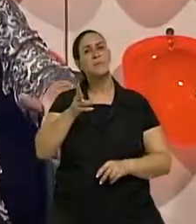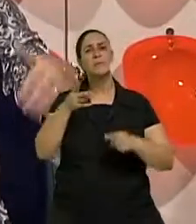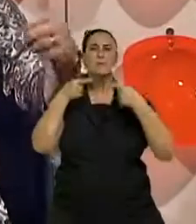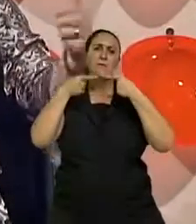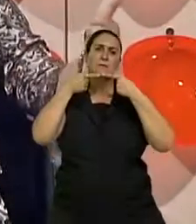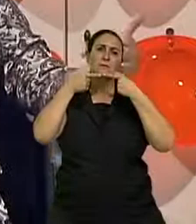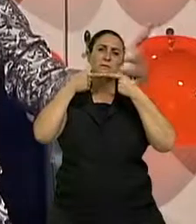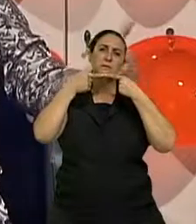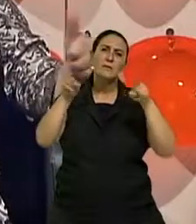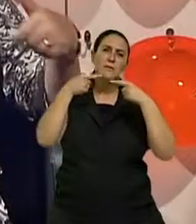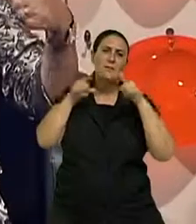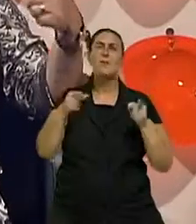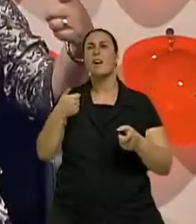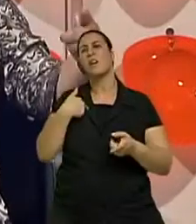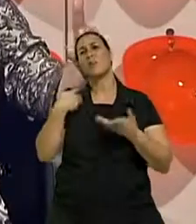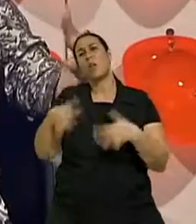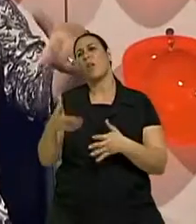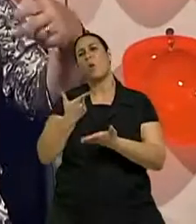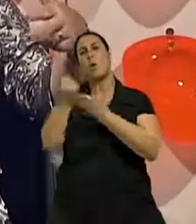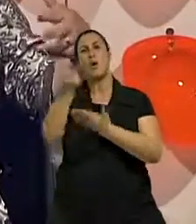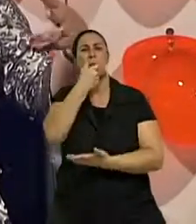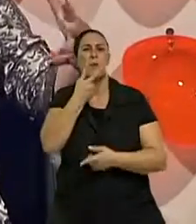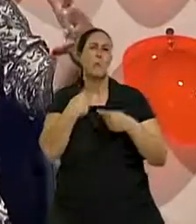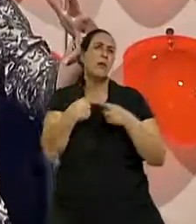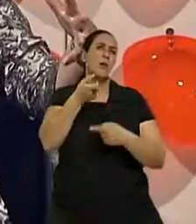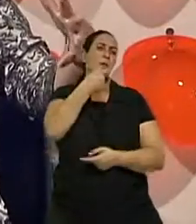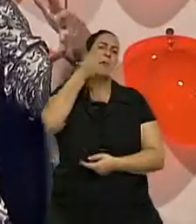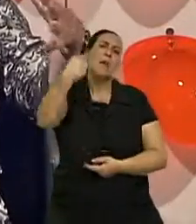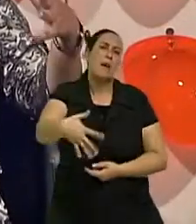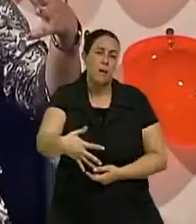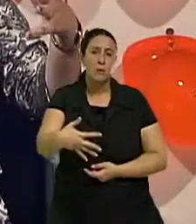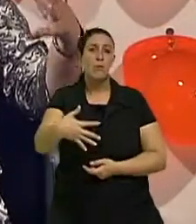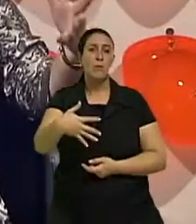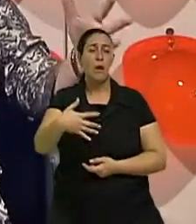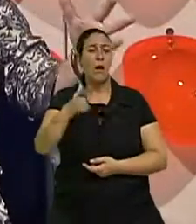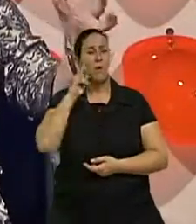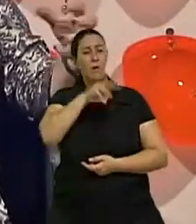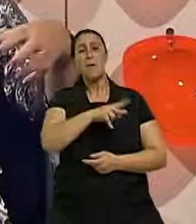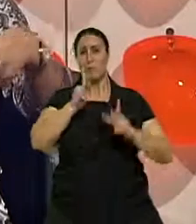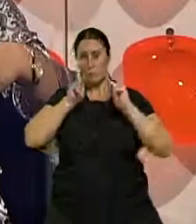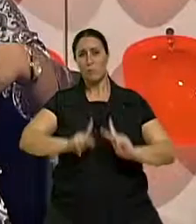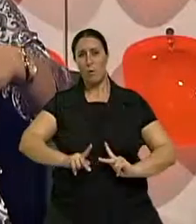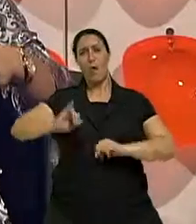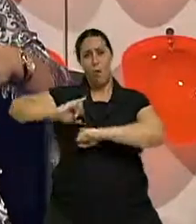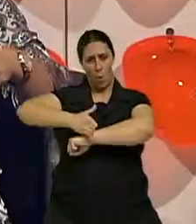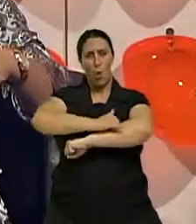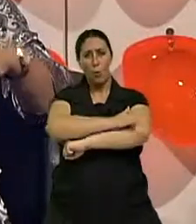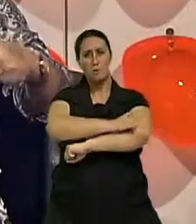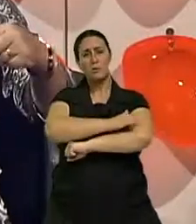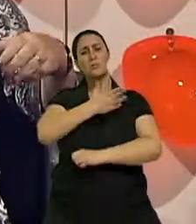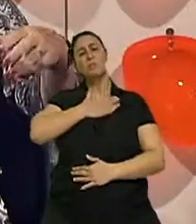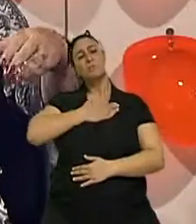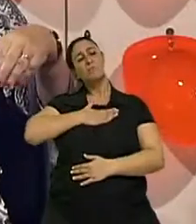não conseguem comprar remédio, que o remédio está muito caro. E aí, a gente vê uma pessoa sedentária, gordinha,